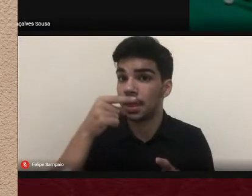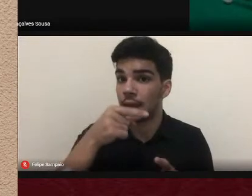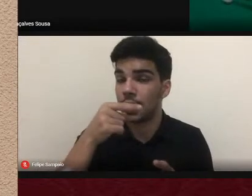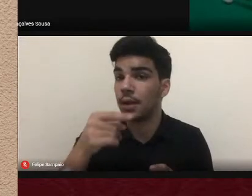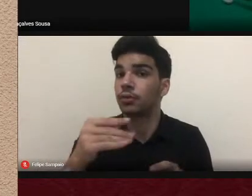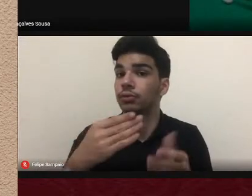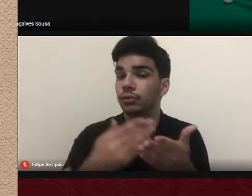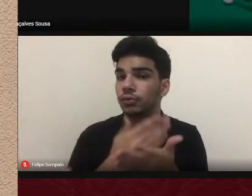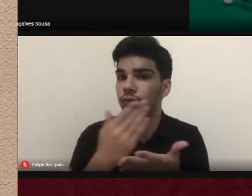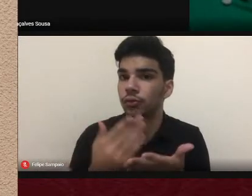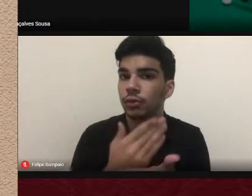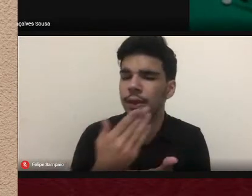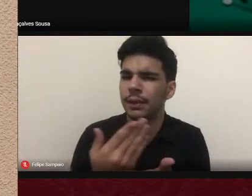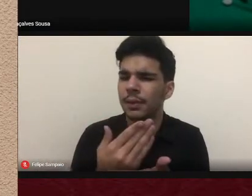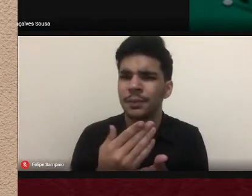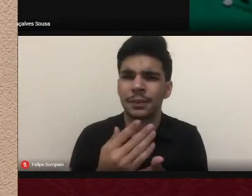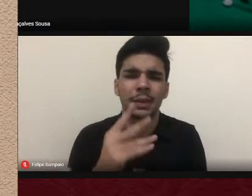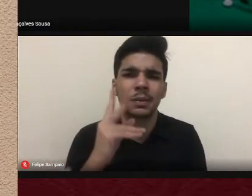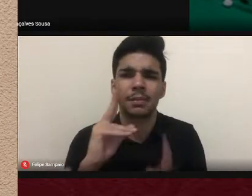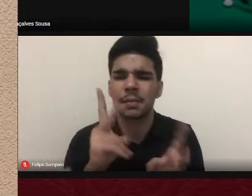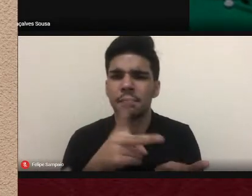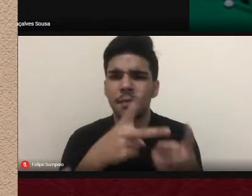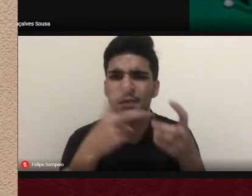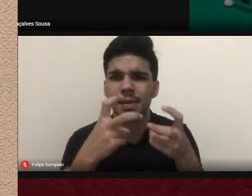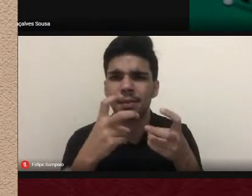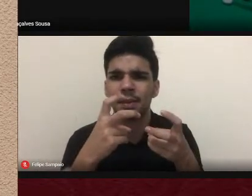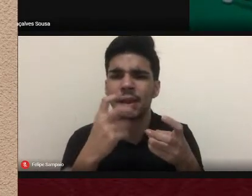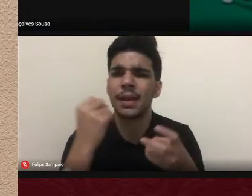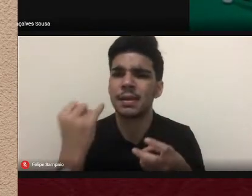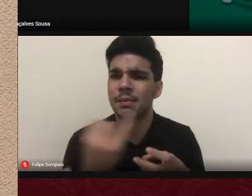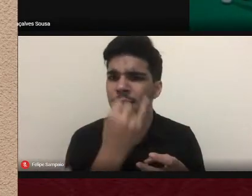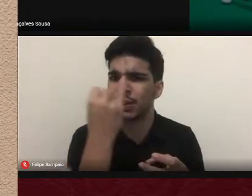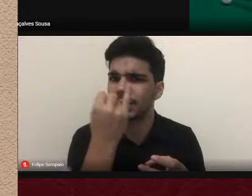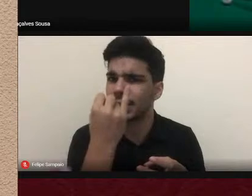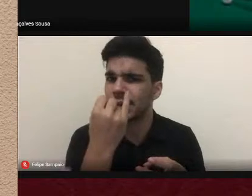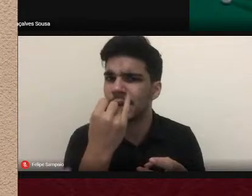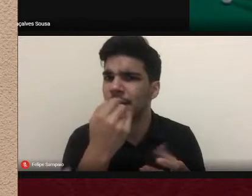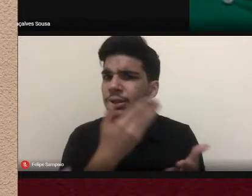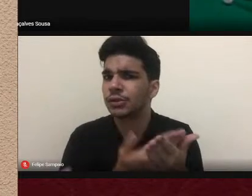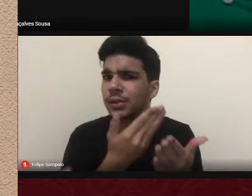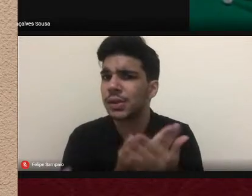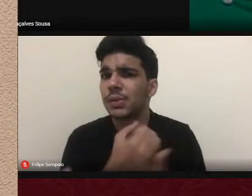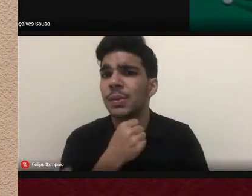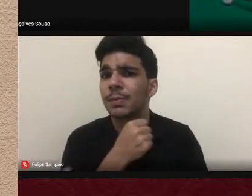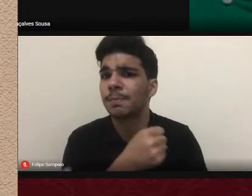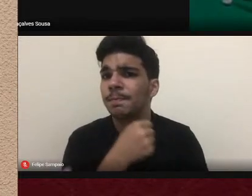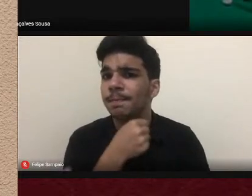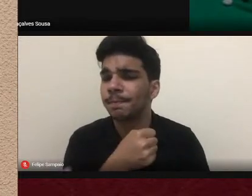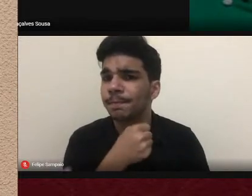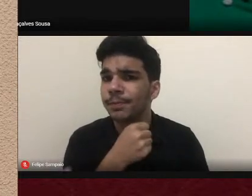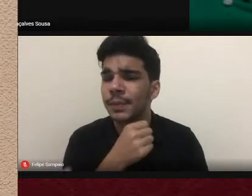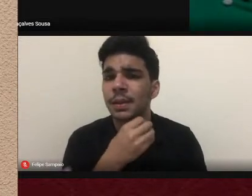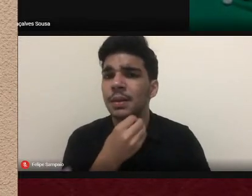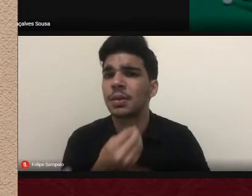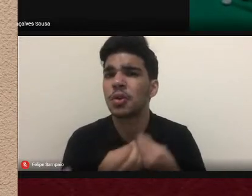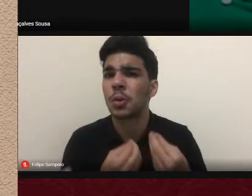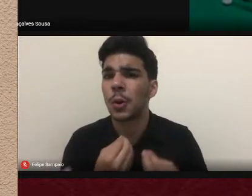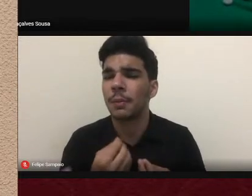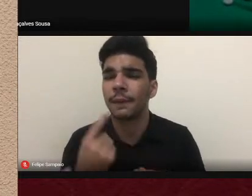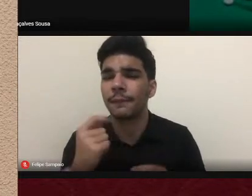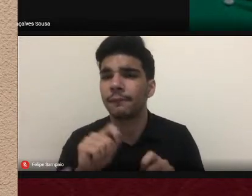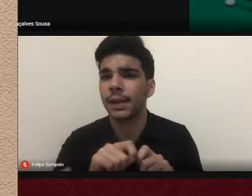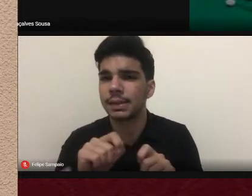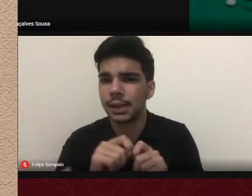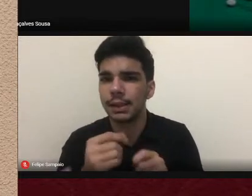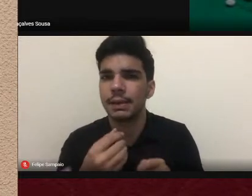para perceber a importância dos estudos com a imprensa qual a importância de fazer estudos sobre os periódicos sobre os